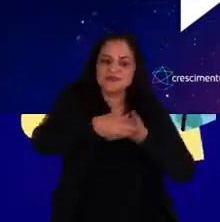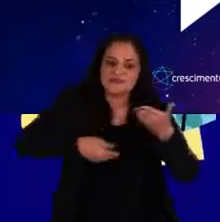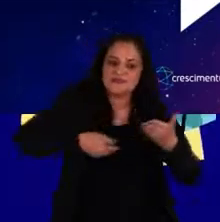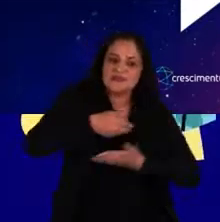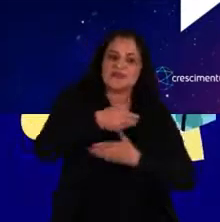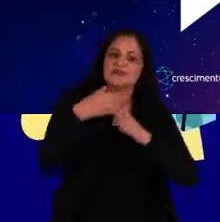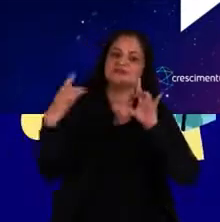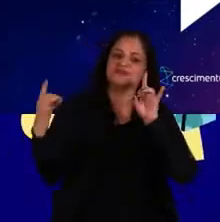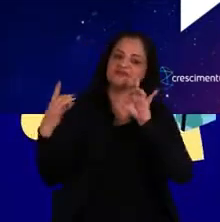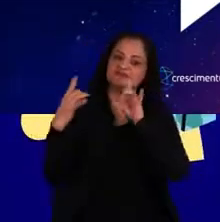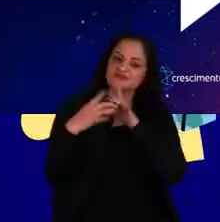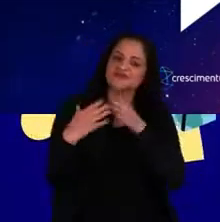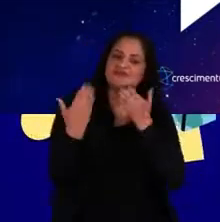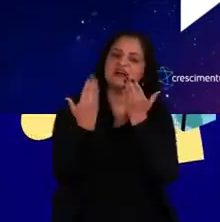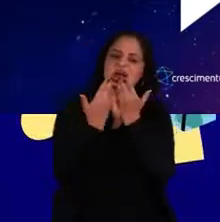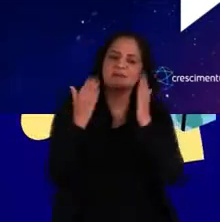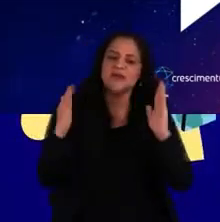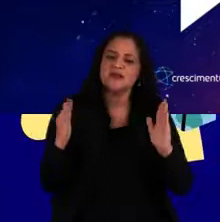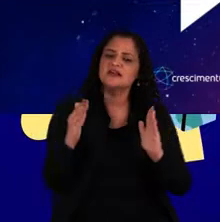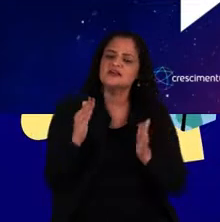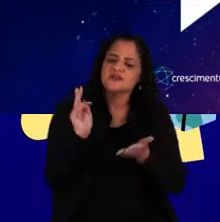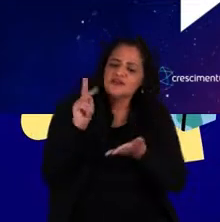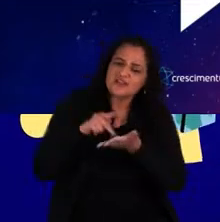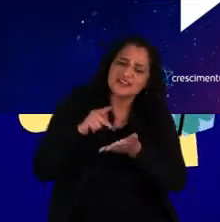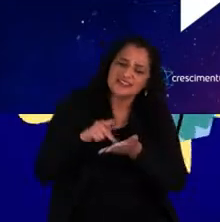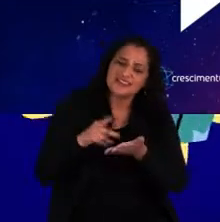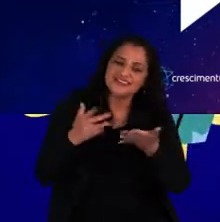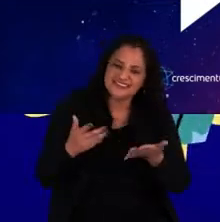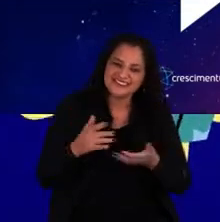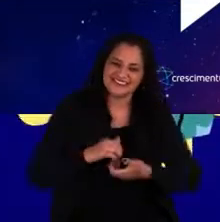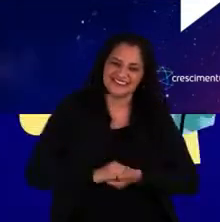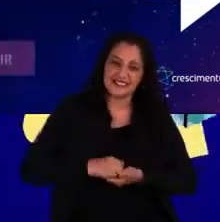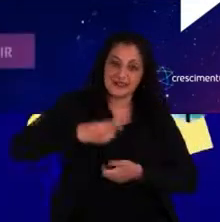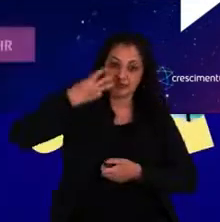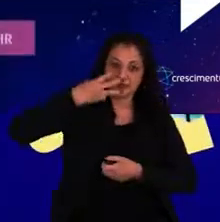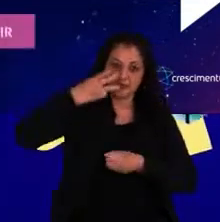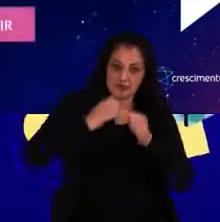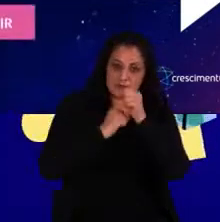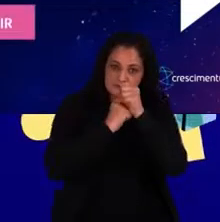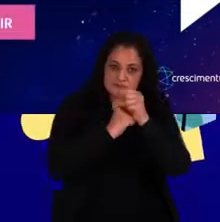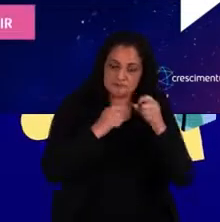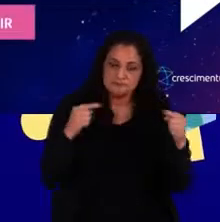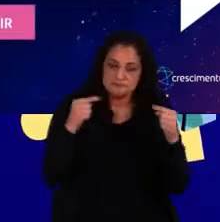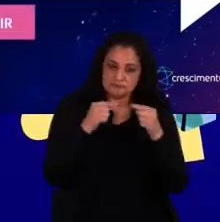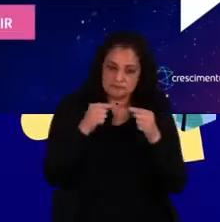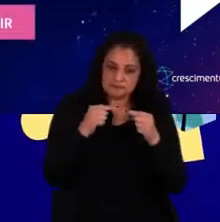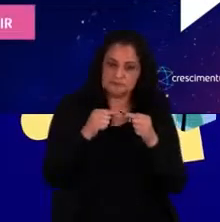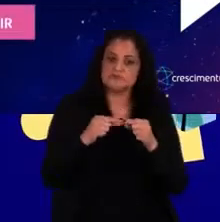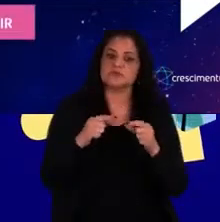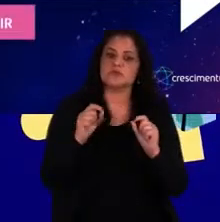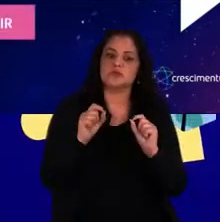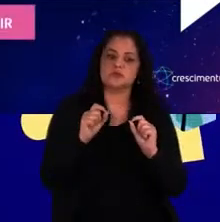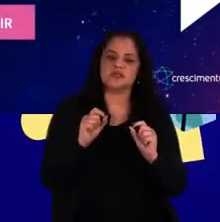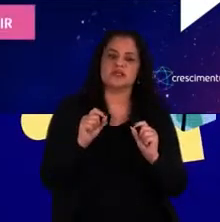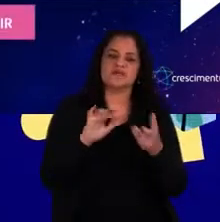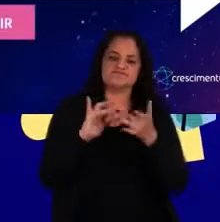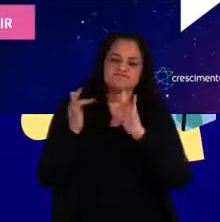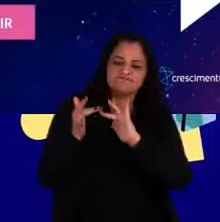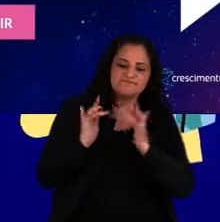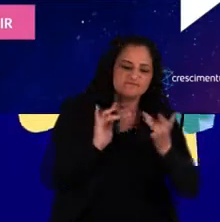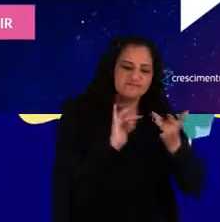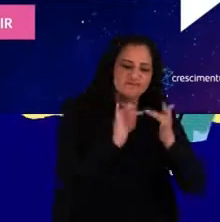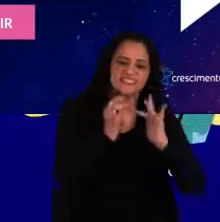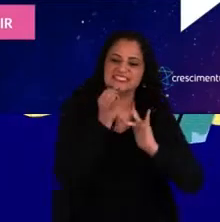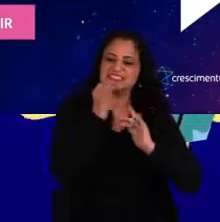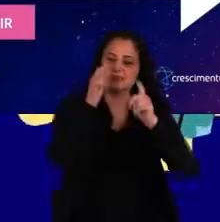trocas de feedbacks abertos e sinceros. Terceiro pilar tem a ver com interdependência. Então,